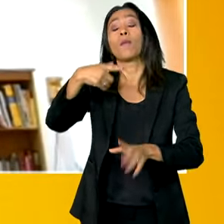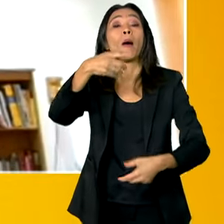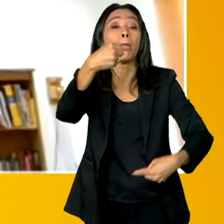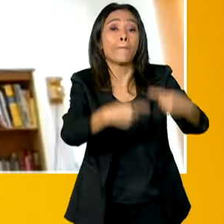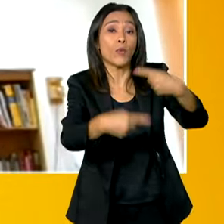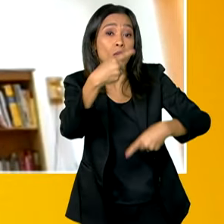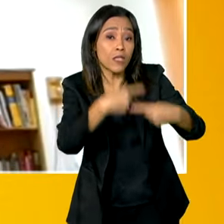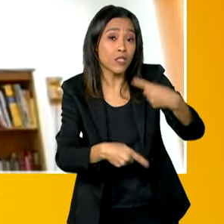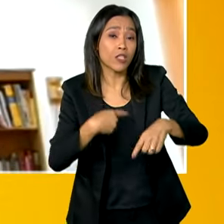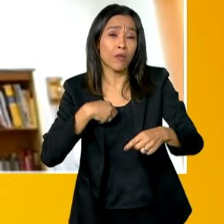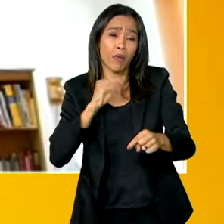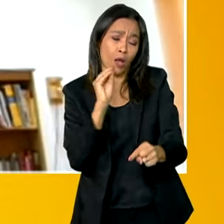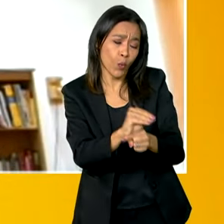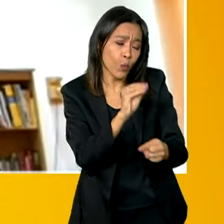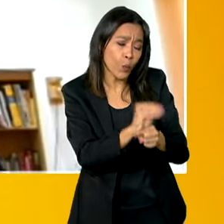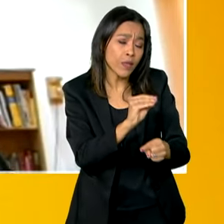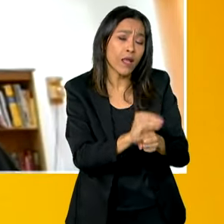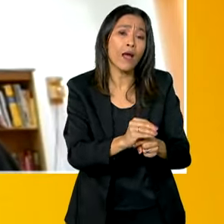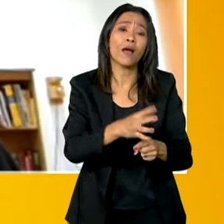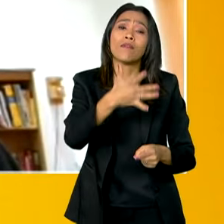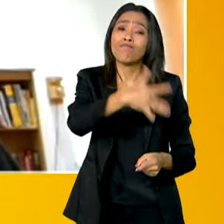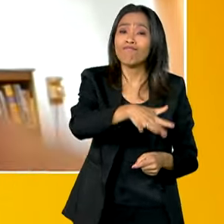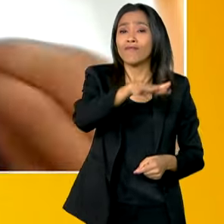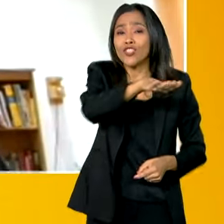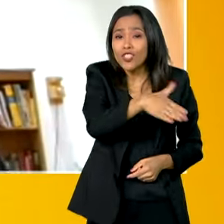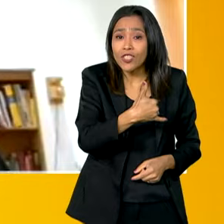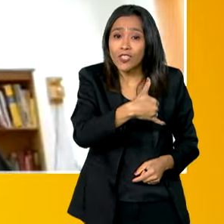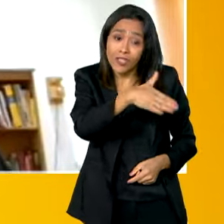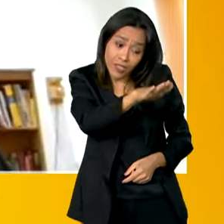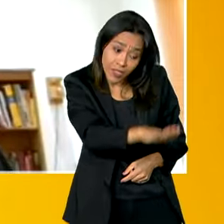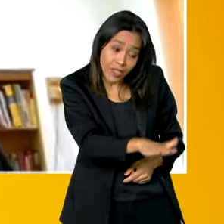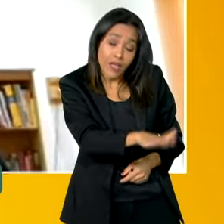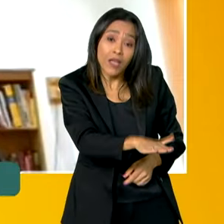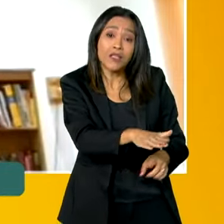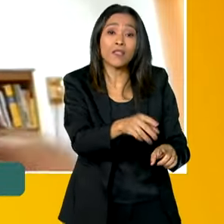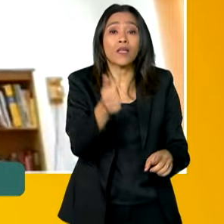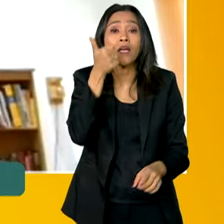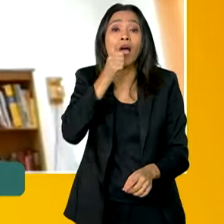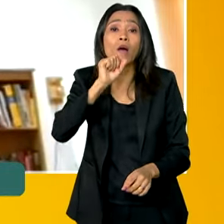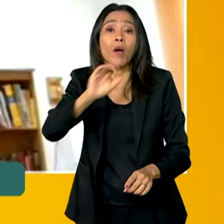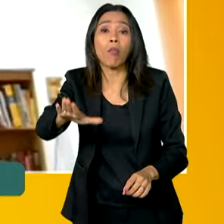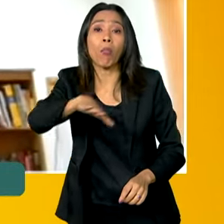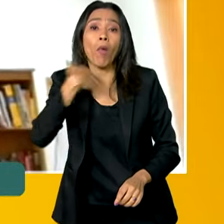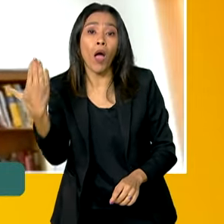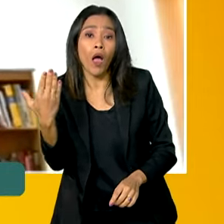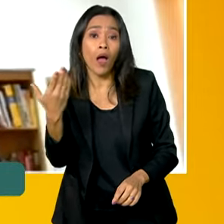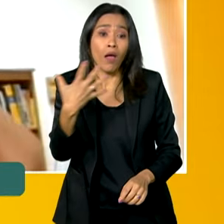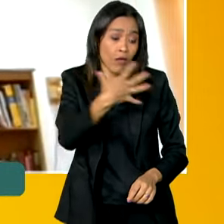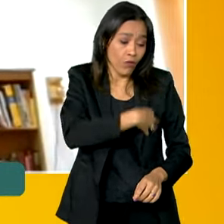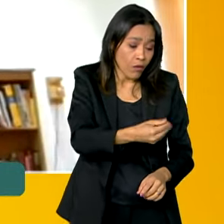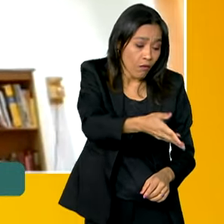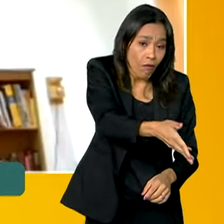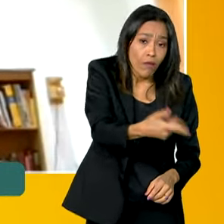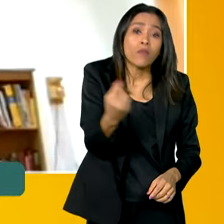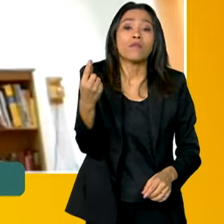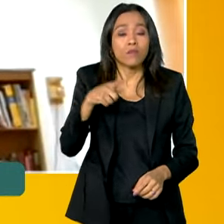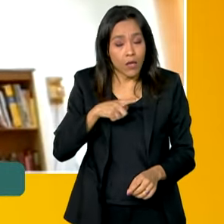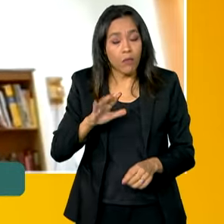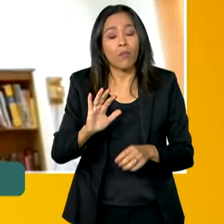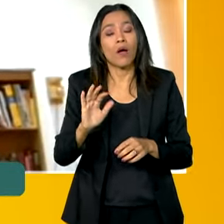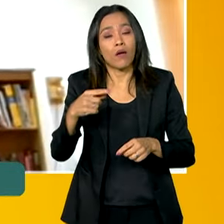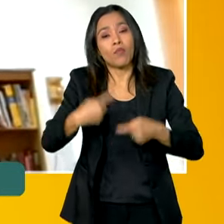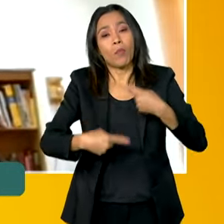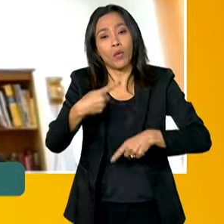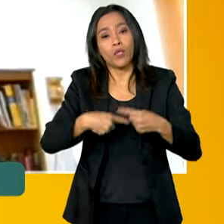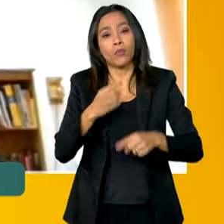para órfãos do feminicídio, e a regulamentação de outra política fundamental e estruturante, que é o auxílio aluguel